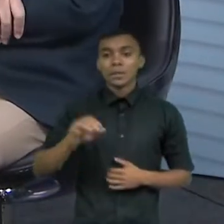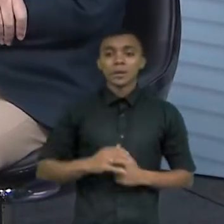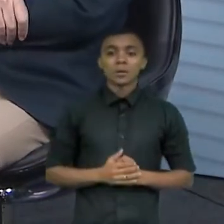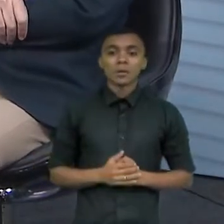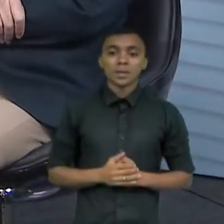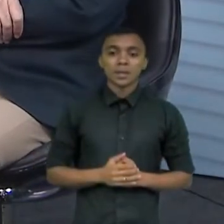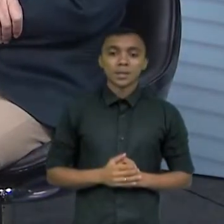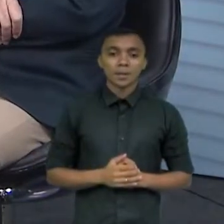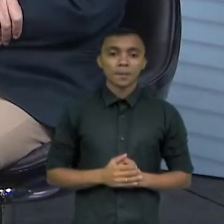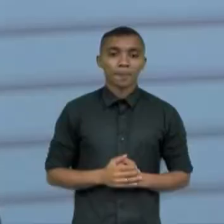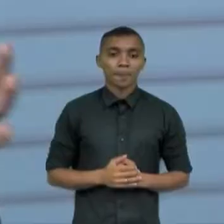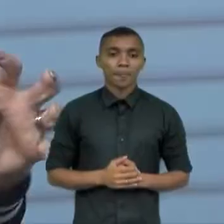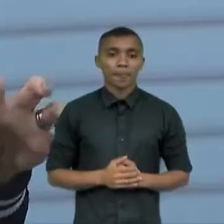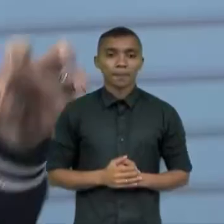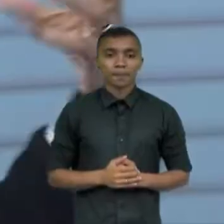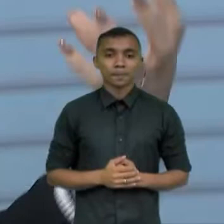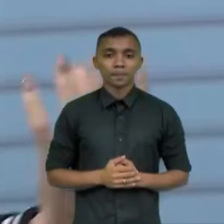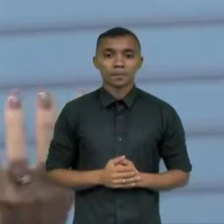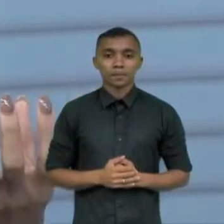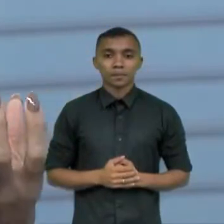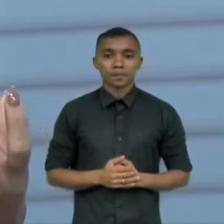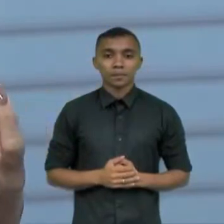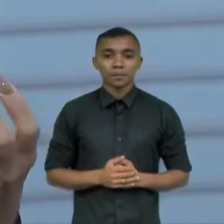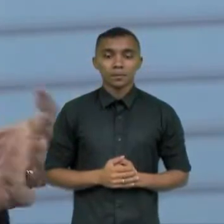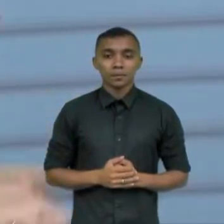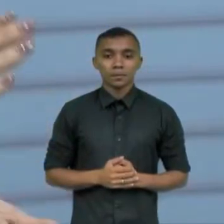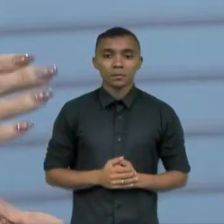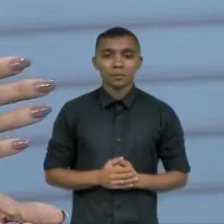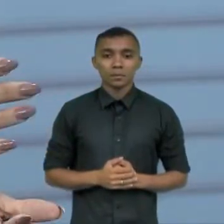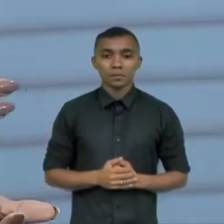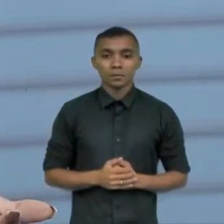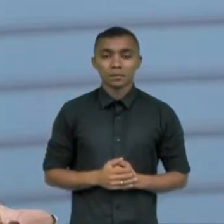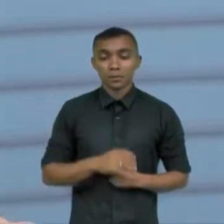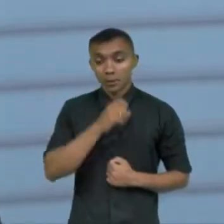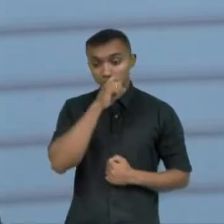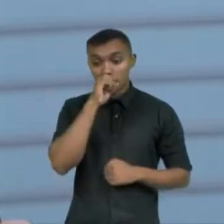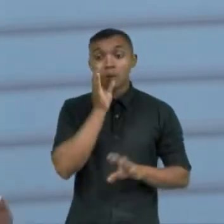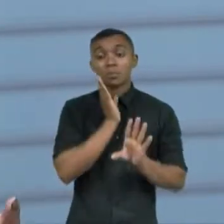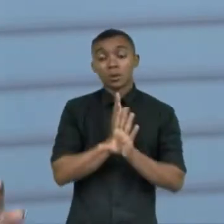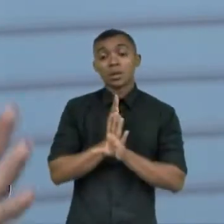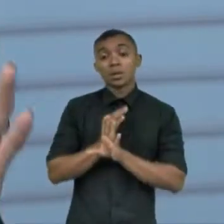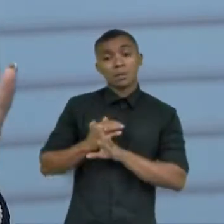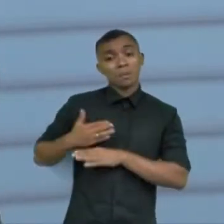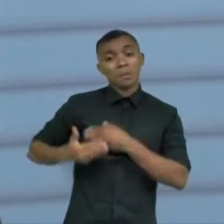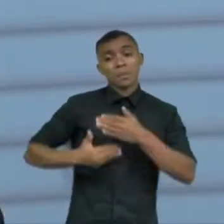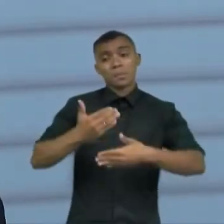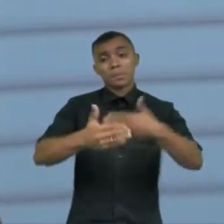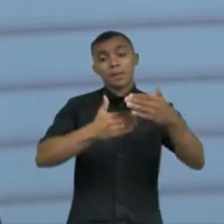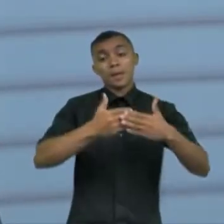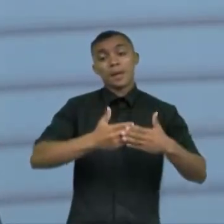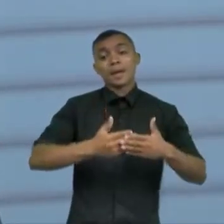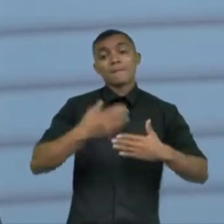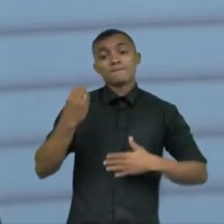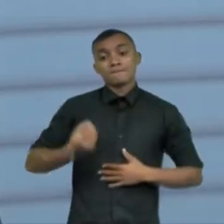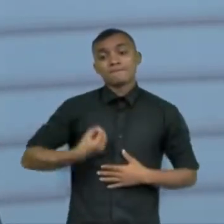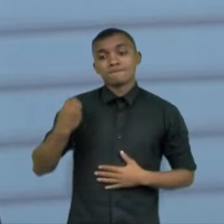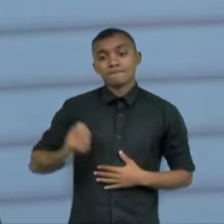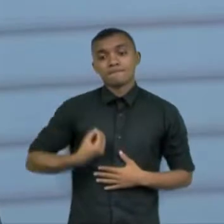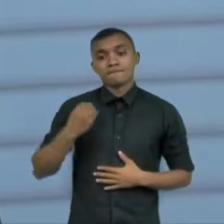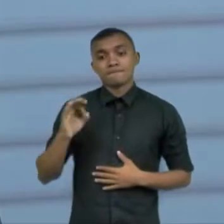a ciência aba ela trabalha em cima disso né de você manter uma rotina de você trazer obviamente